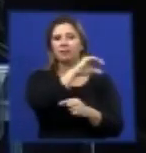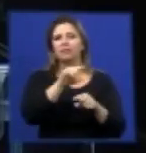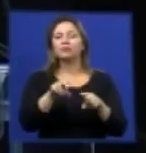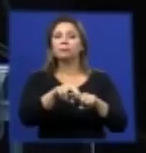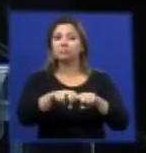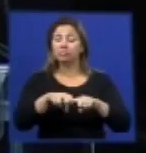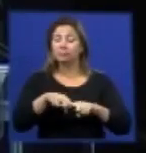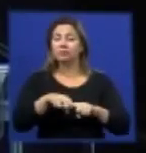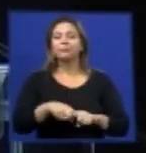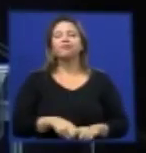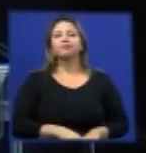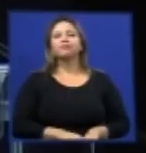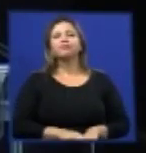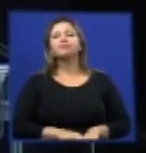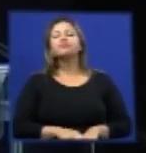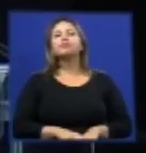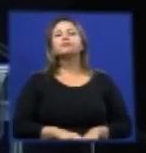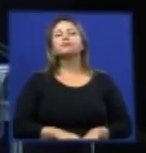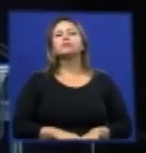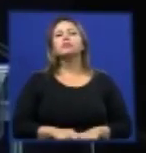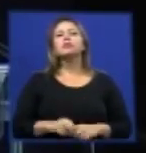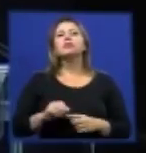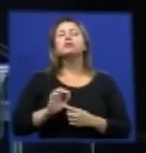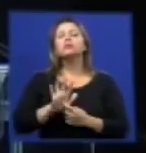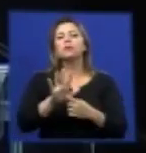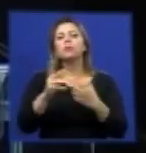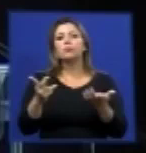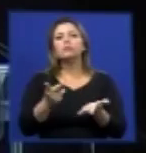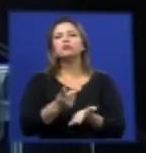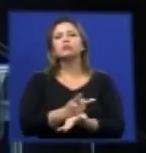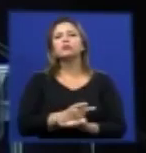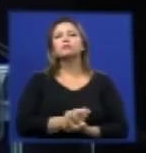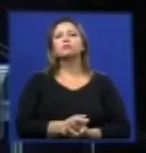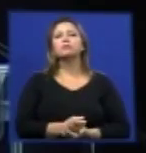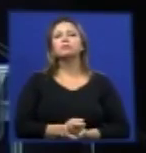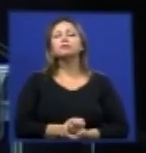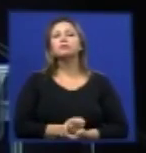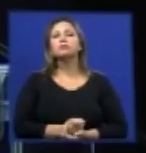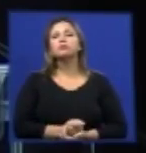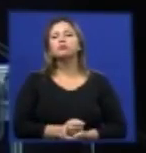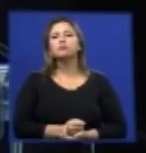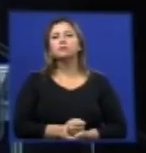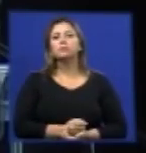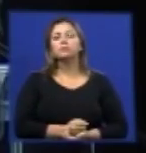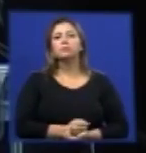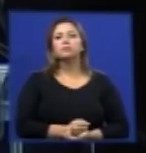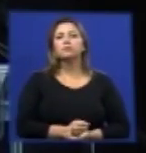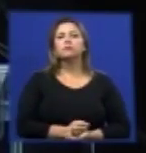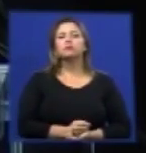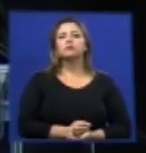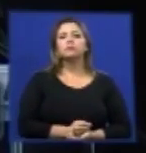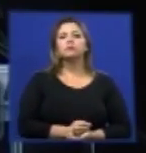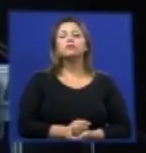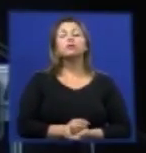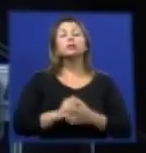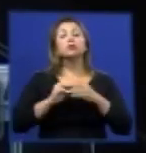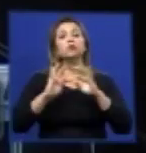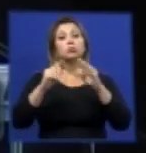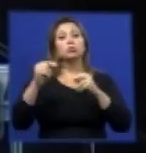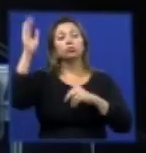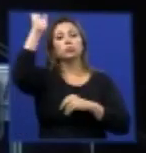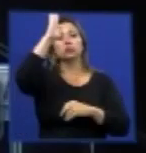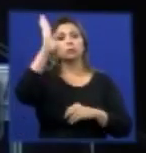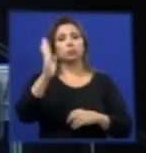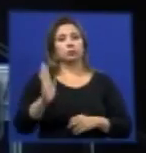parte de baixo dessa dessa lâmina vocês podem observar todos que todo o Brasil